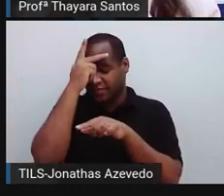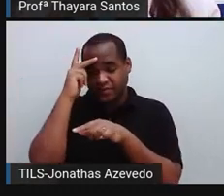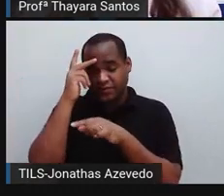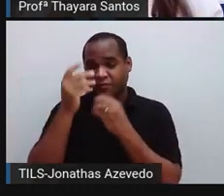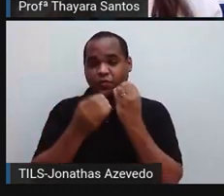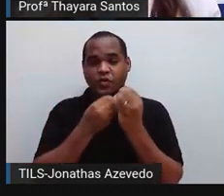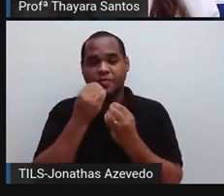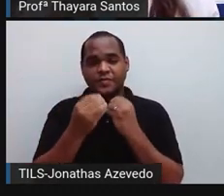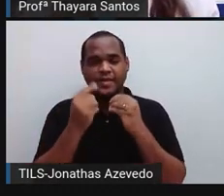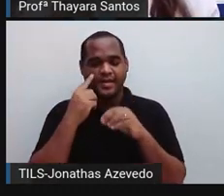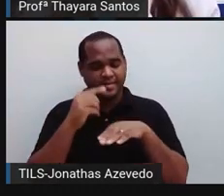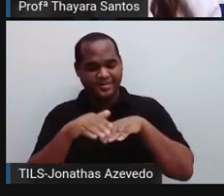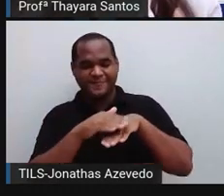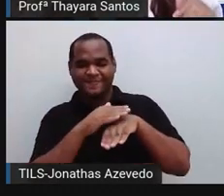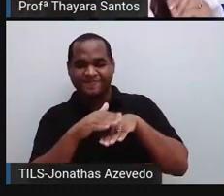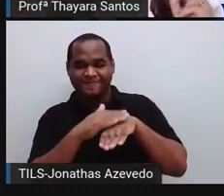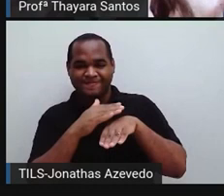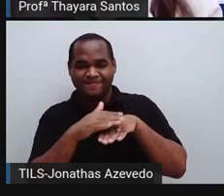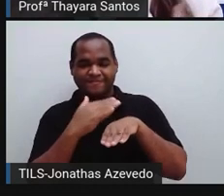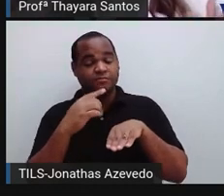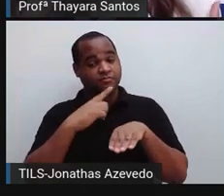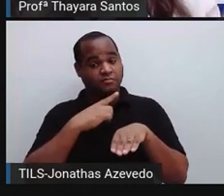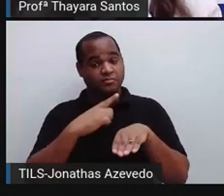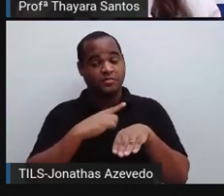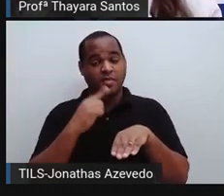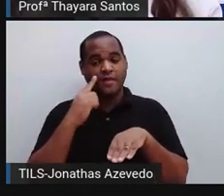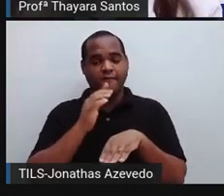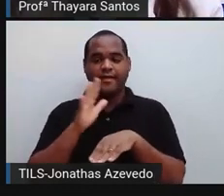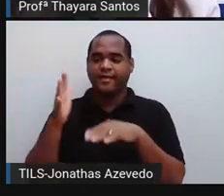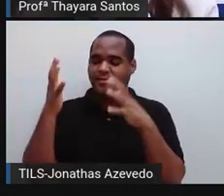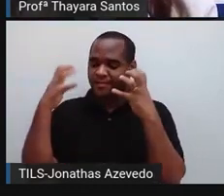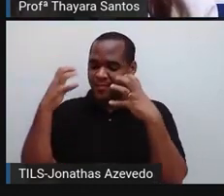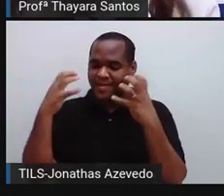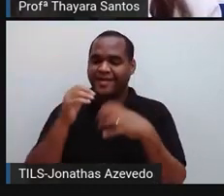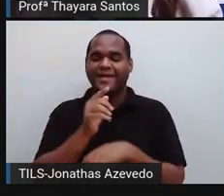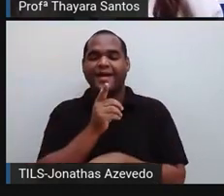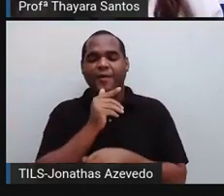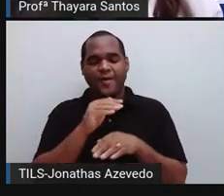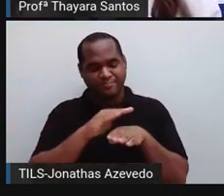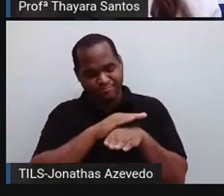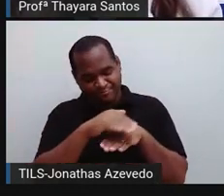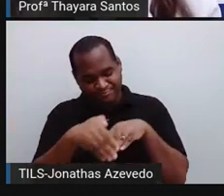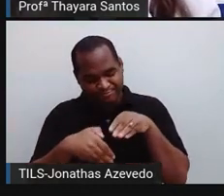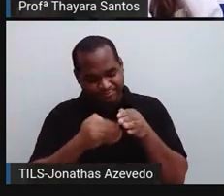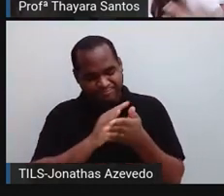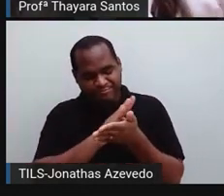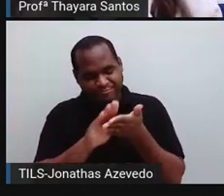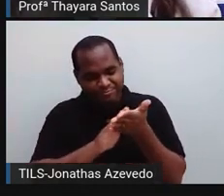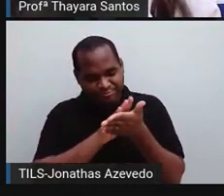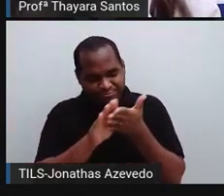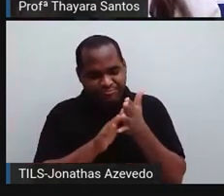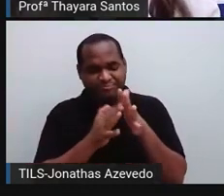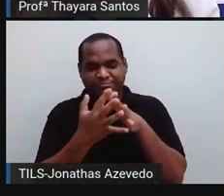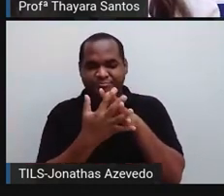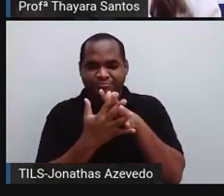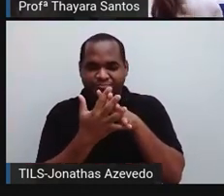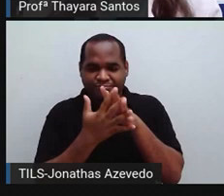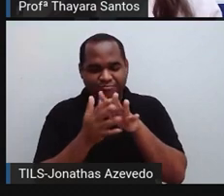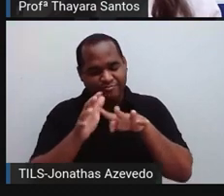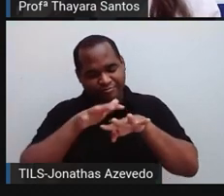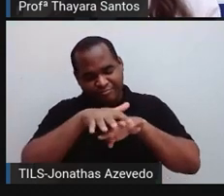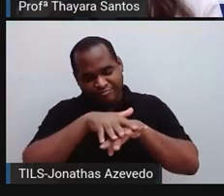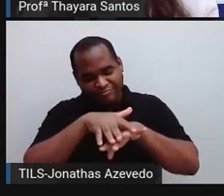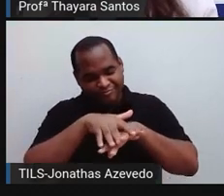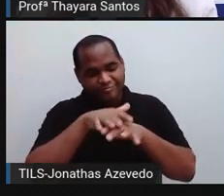com os sapatos fechados. E às vezes a gente vai lá tomar banho, não enxuga o pé direito, não enxuga ali entre os dedos também direito,